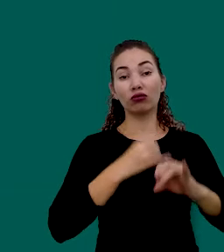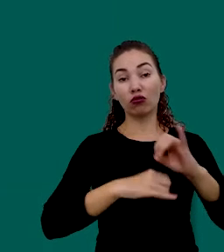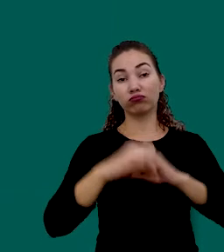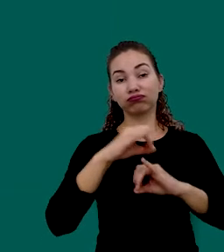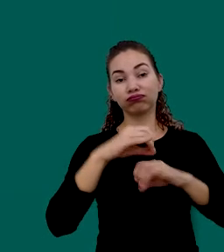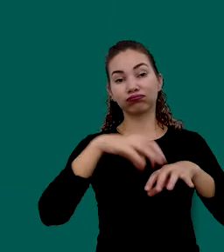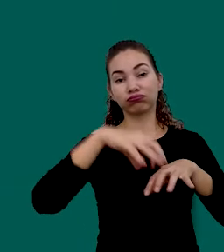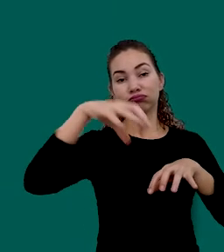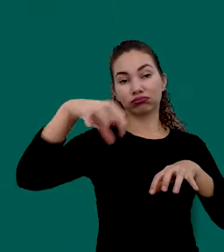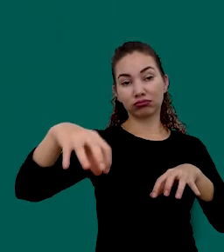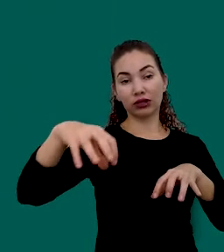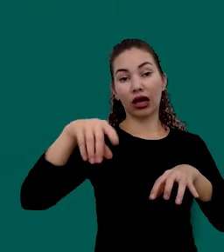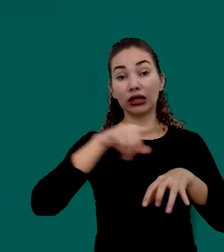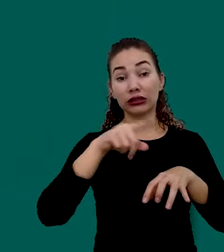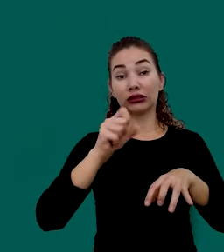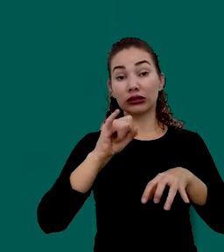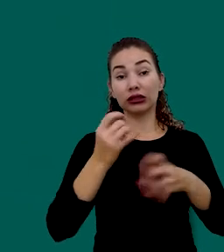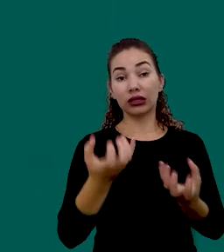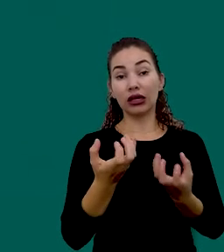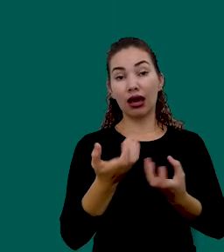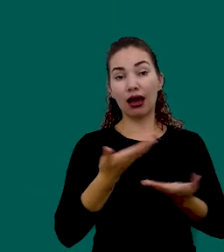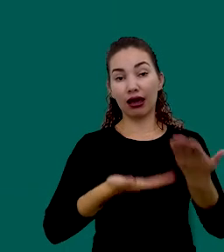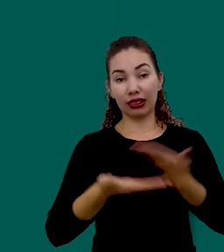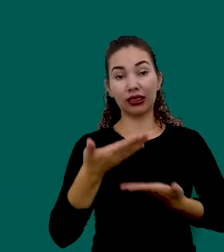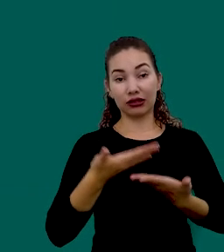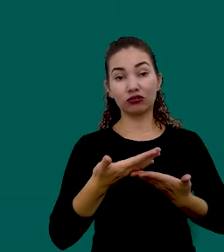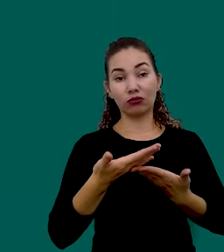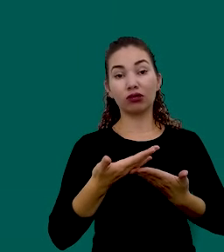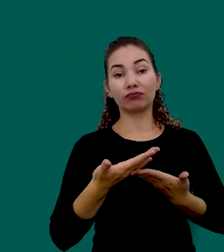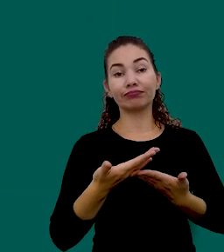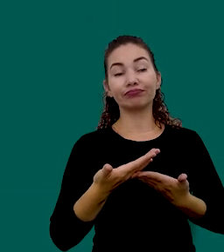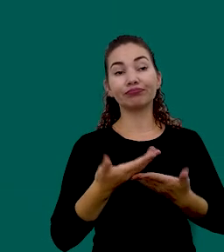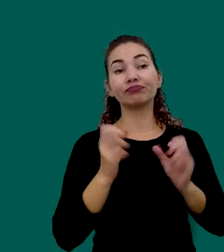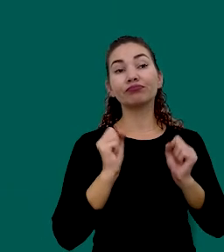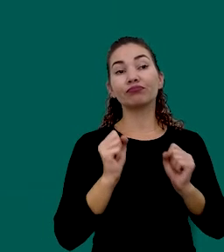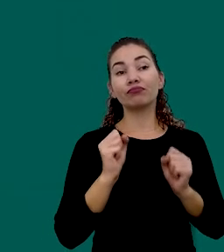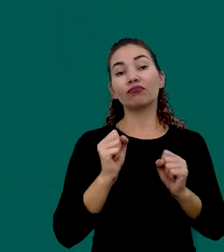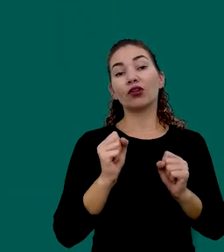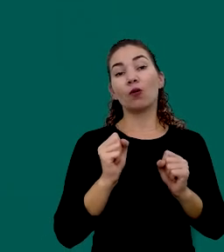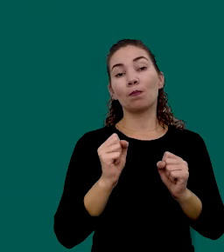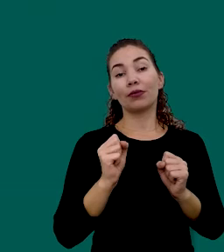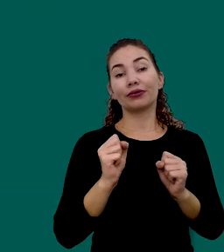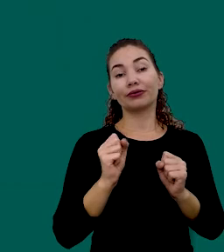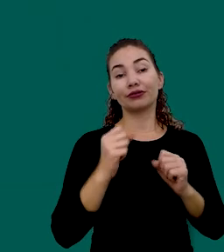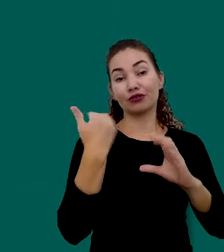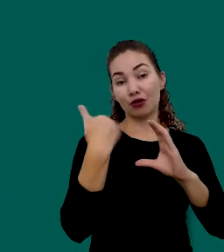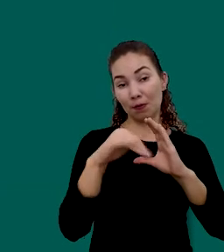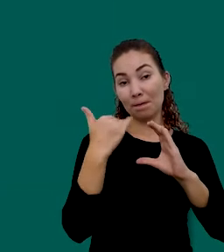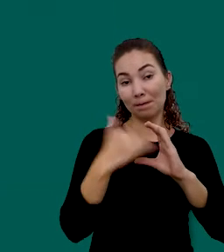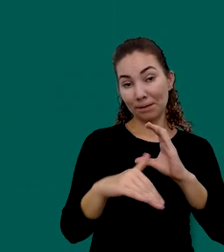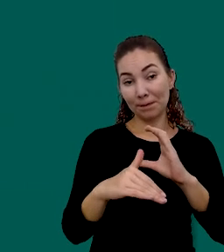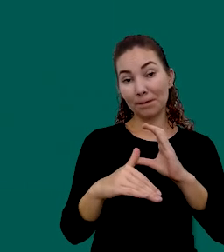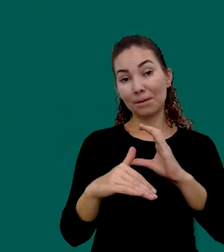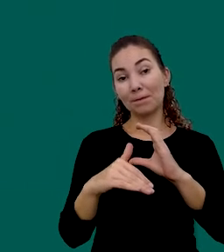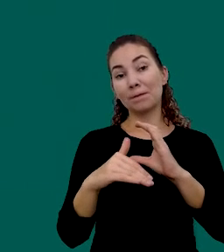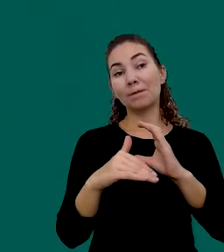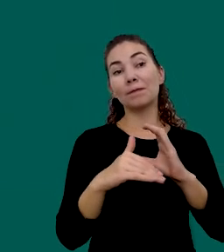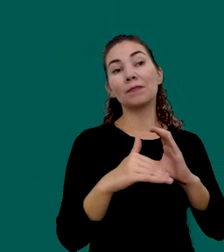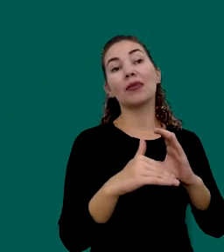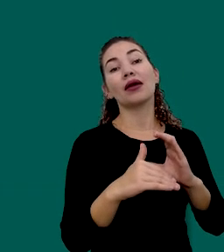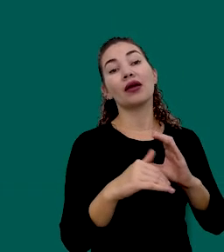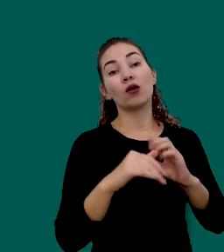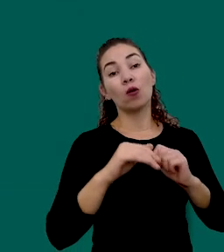Então Quem deseja Receber Esses Atendimentos Podem Podem nos Encaminhar E-mail Para o Projeto